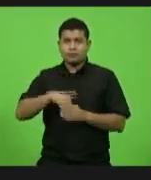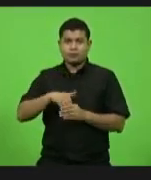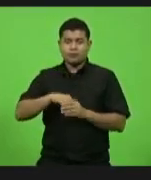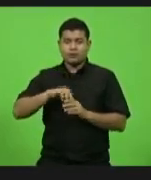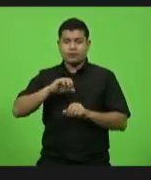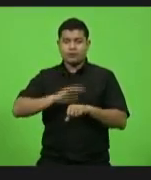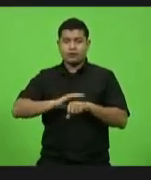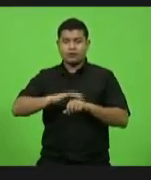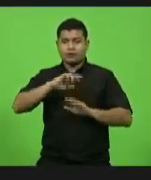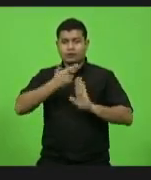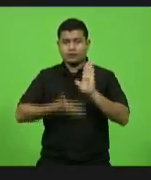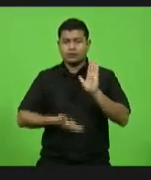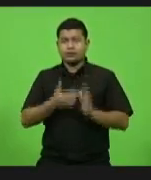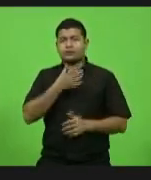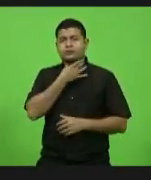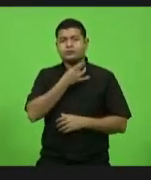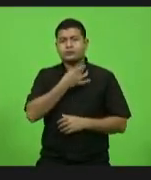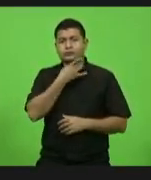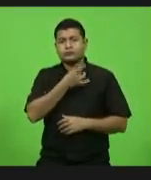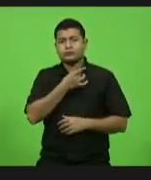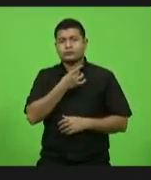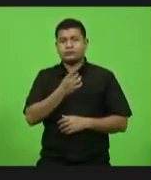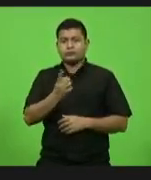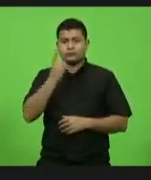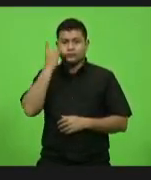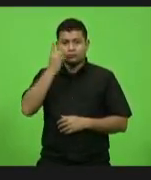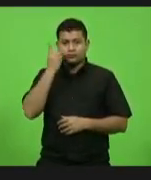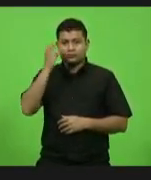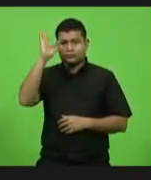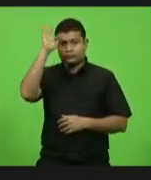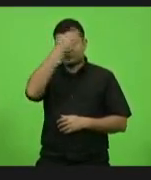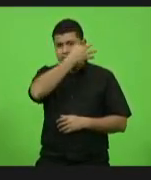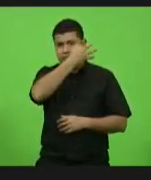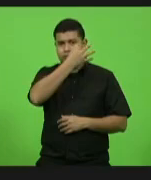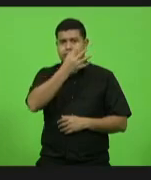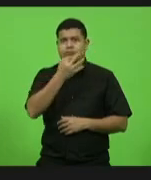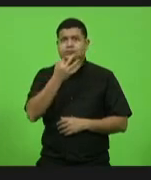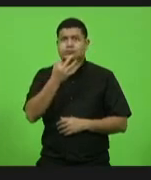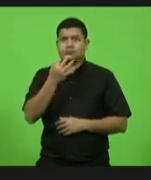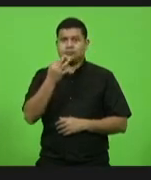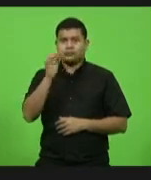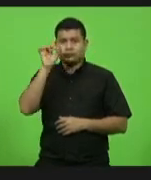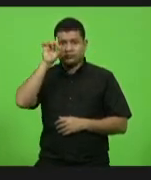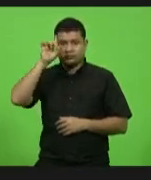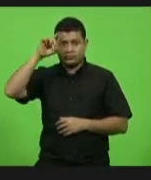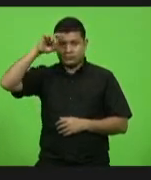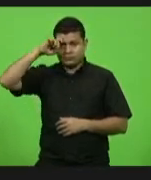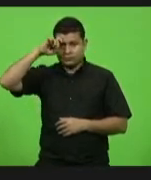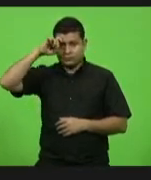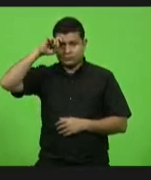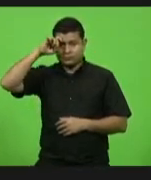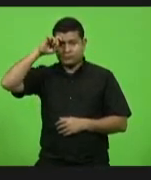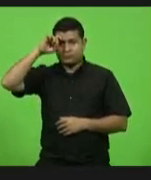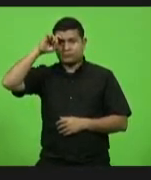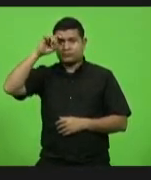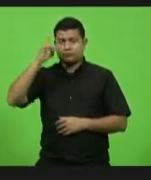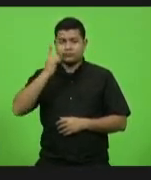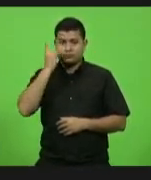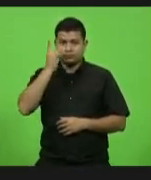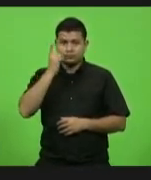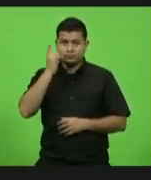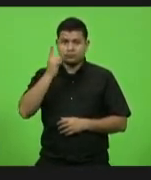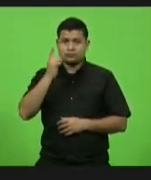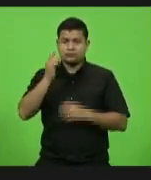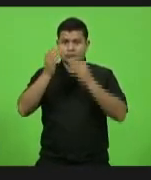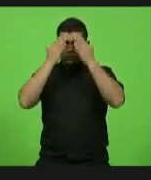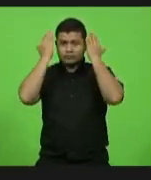deputado Cobalquini, deputado Fabiano, deputado Marcos Vieira, deputado Zé Milton